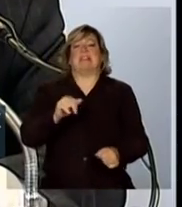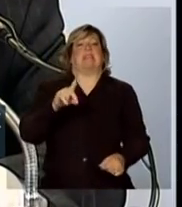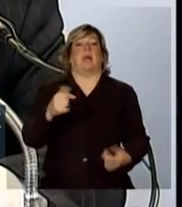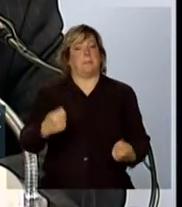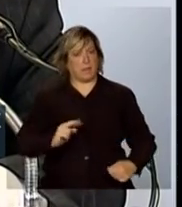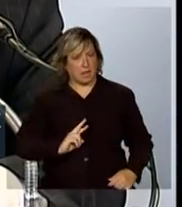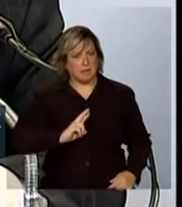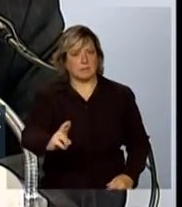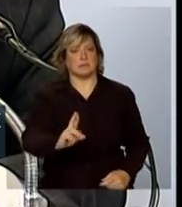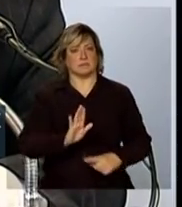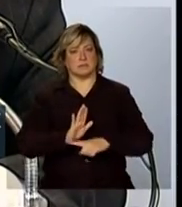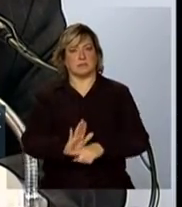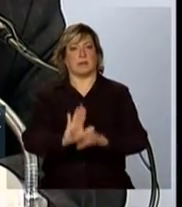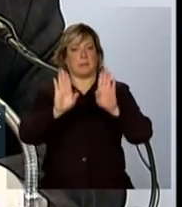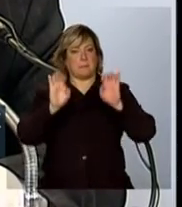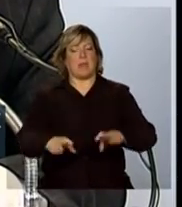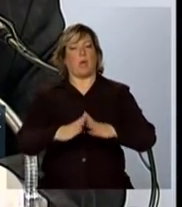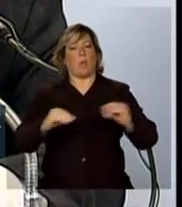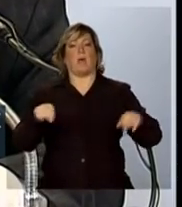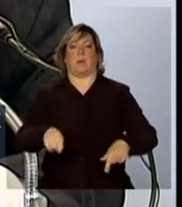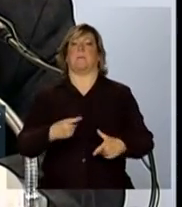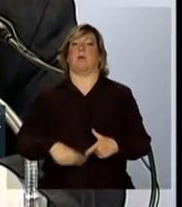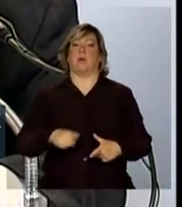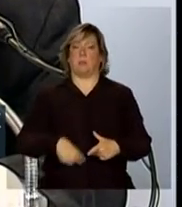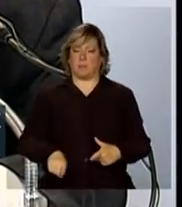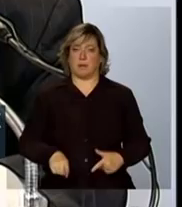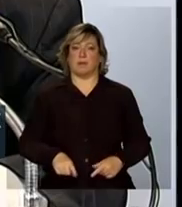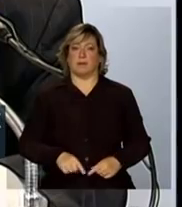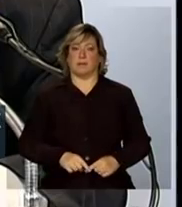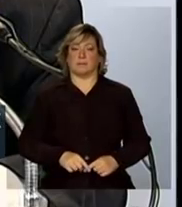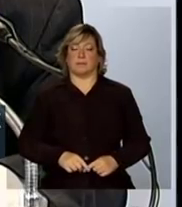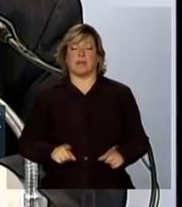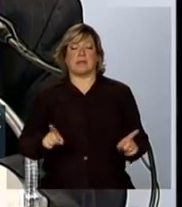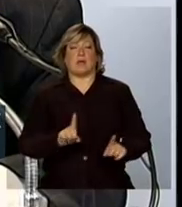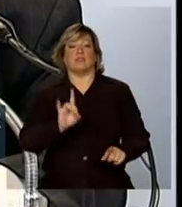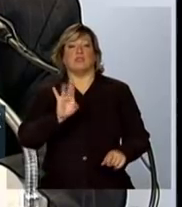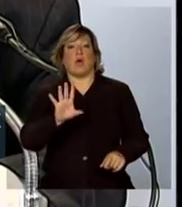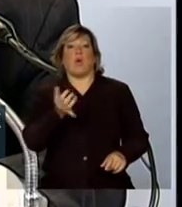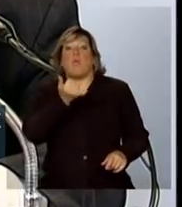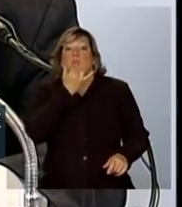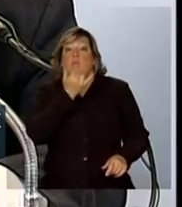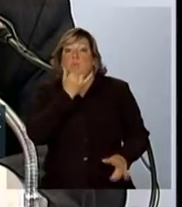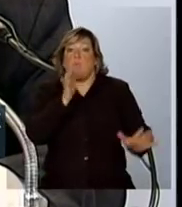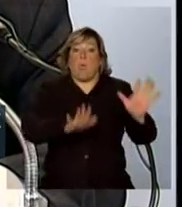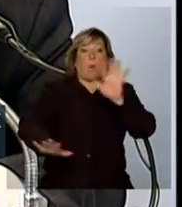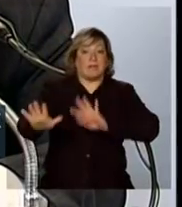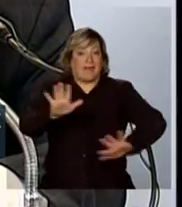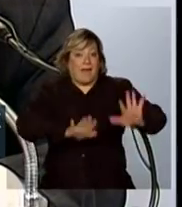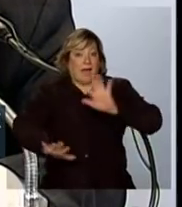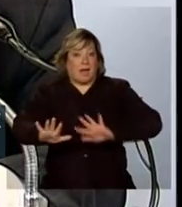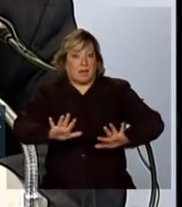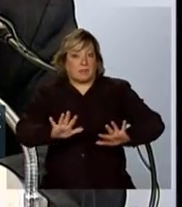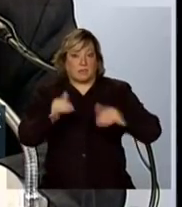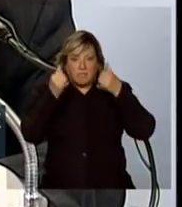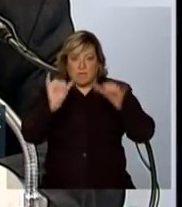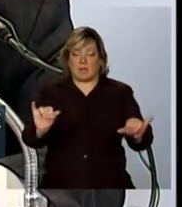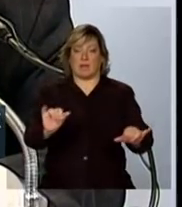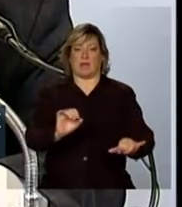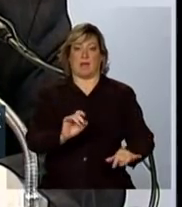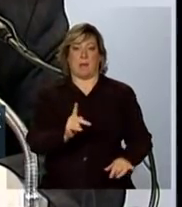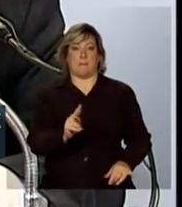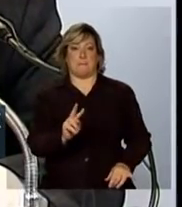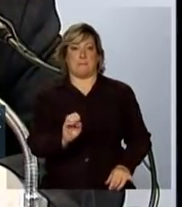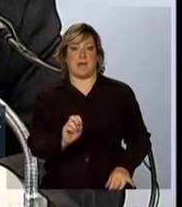resposta adequada a essas situações. Não só na questão de prevenção e preparativos, mas muito